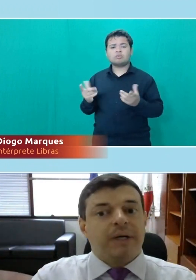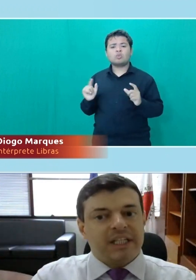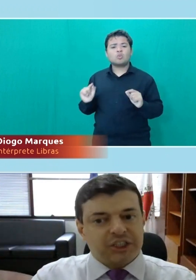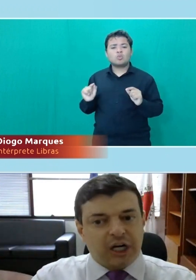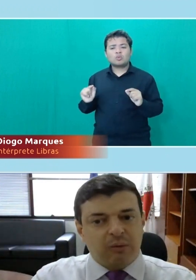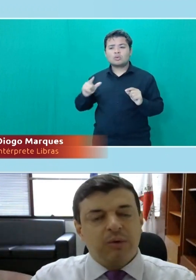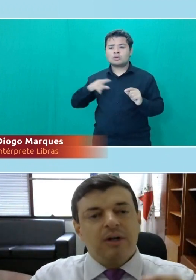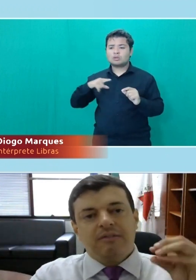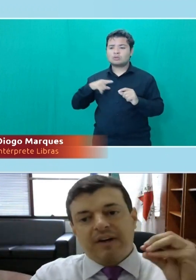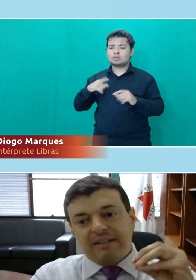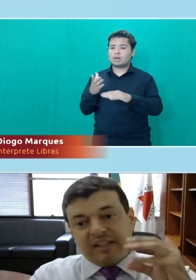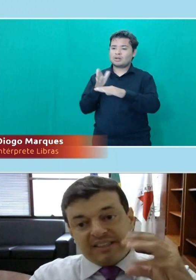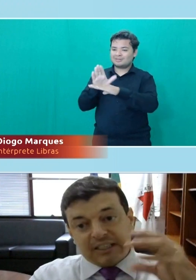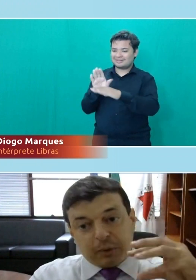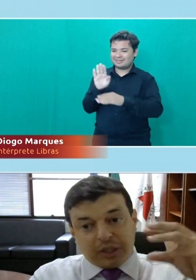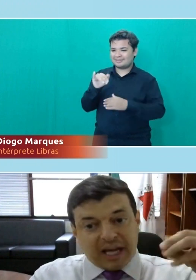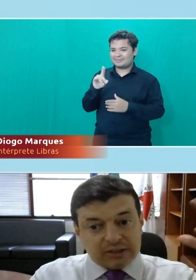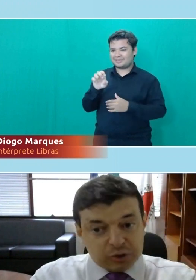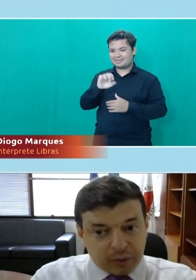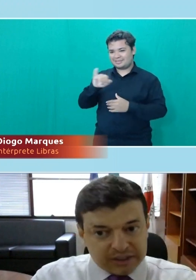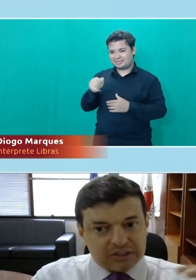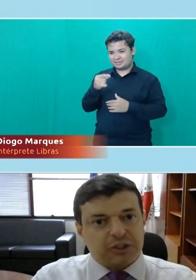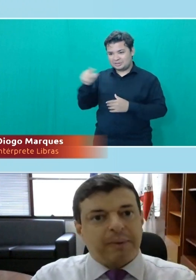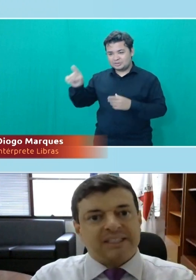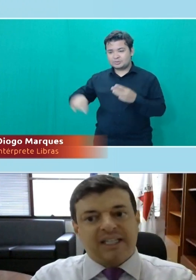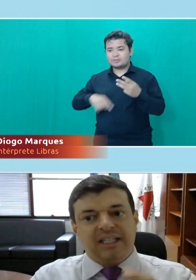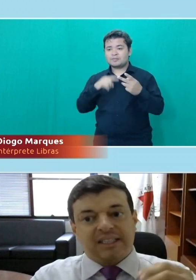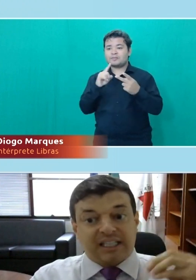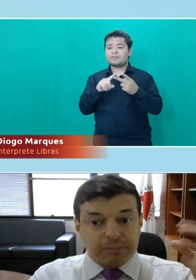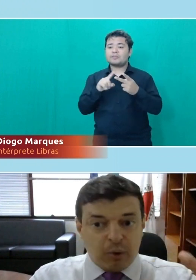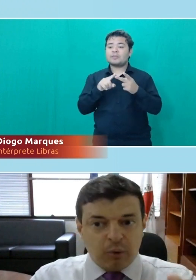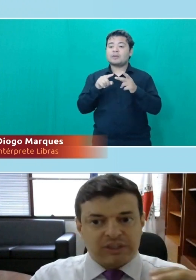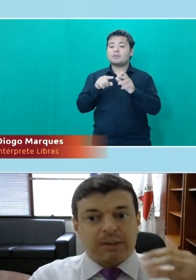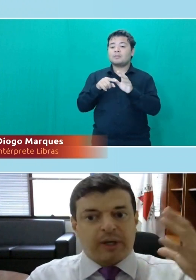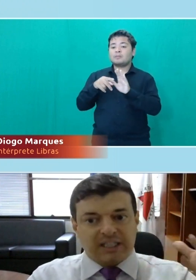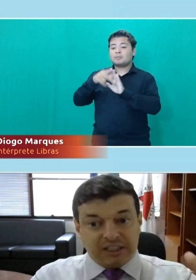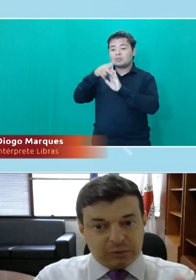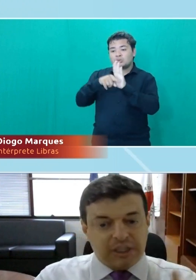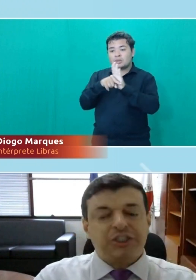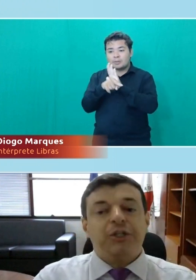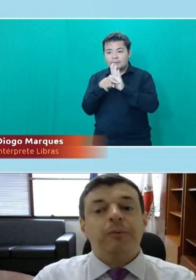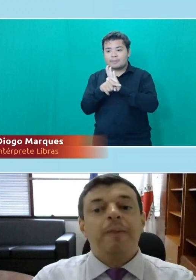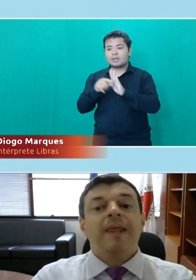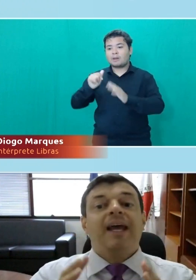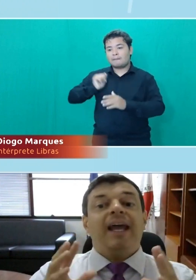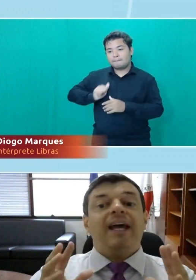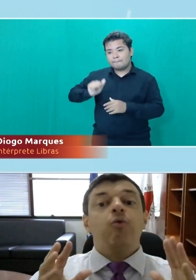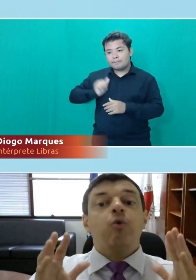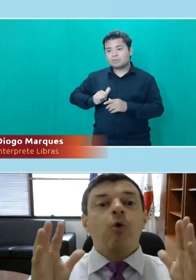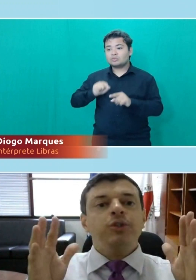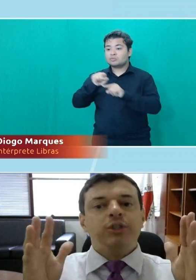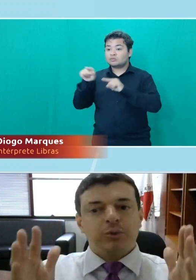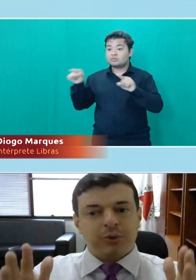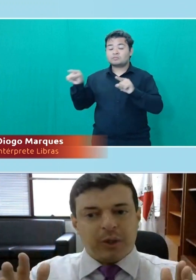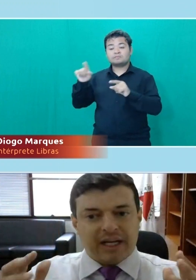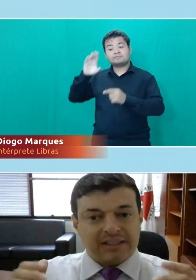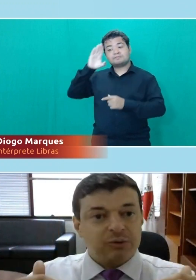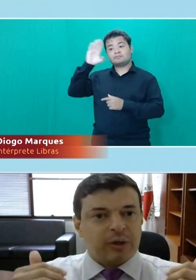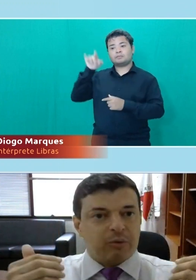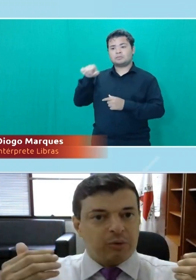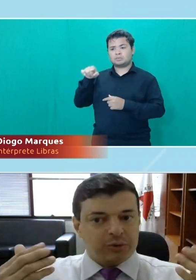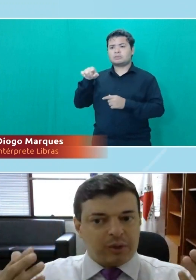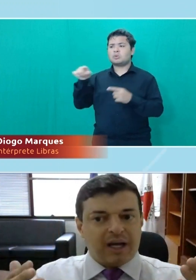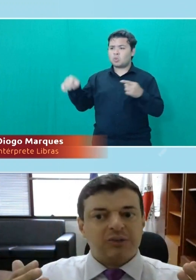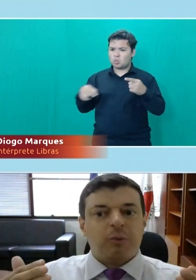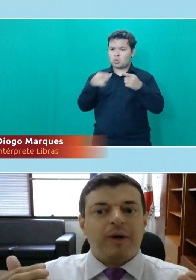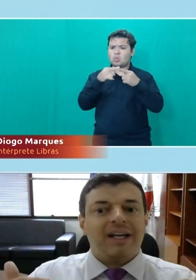Vantagem no bandejão, vantagem e prioridade nos projetos de pesquisa, nas bolsas, na moradia estudantil, eram constitucionais.